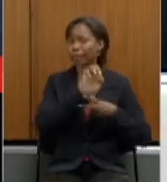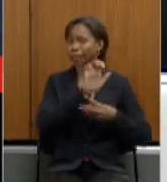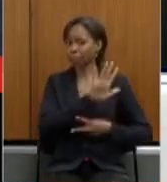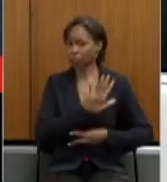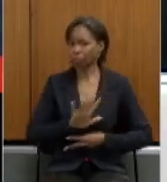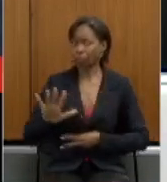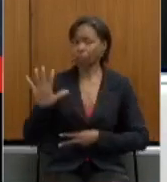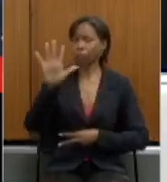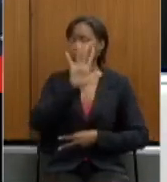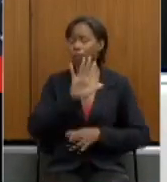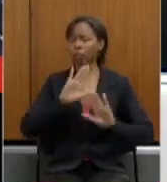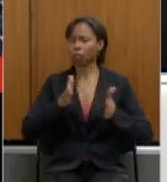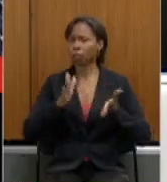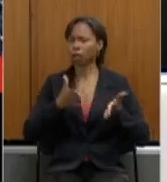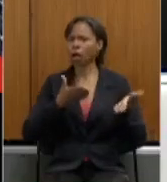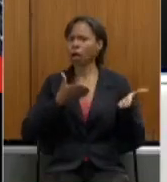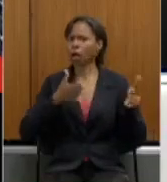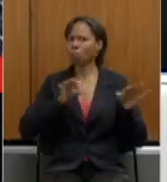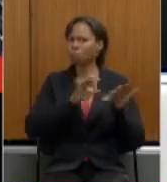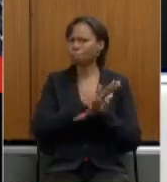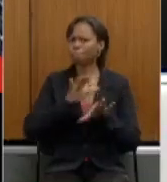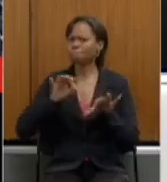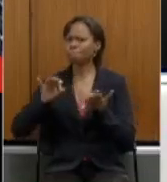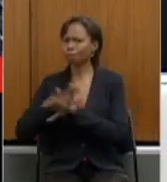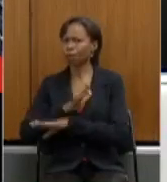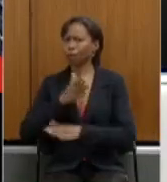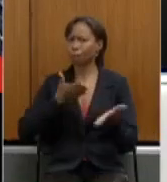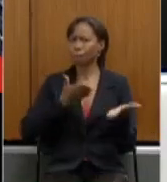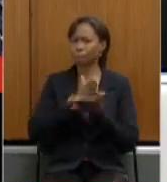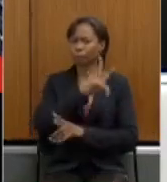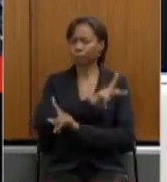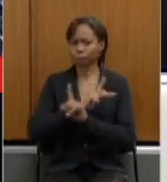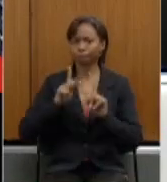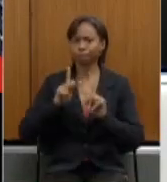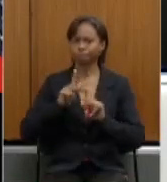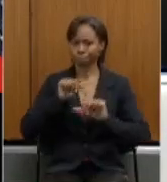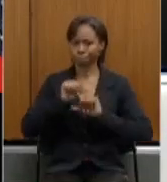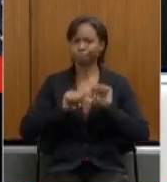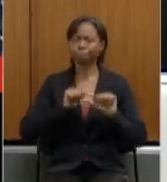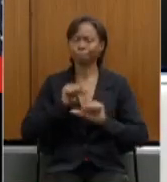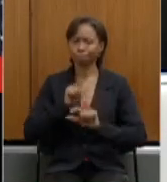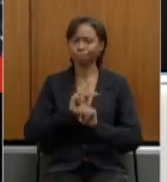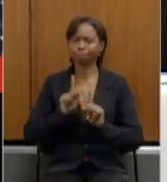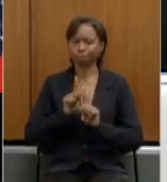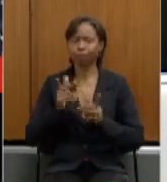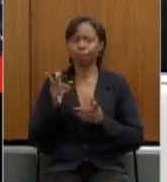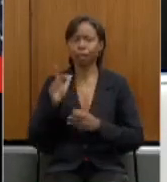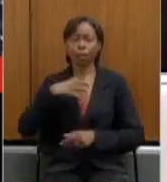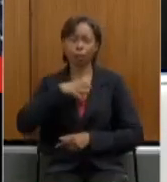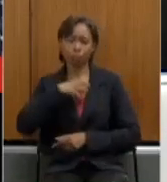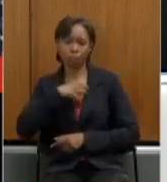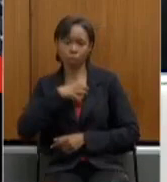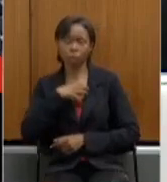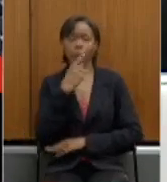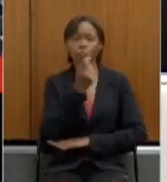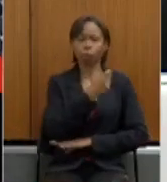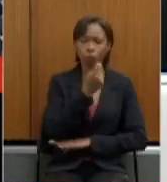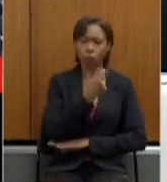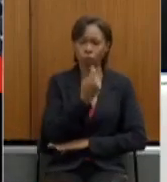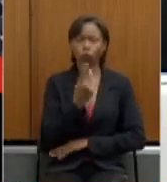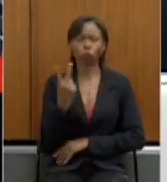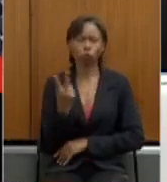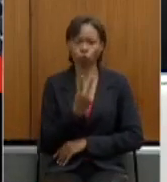que já cumpriram esta tarefa da aprovação da reforma da previdência tanto a Bahia quanto ao Rio Grande do Sul